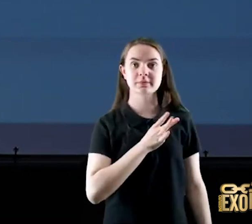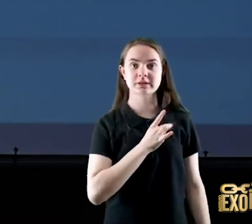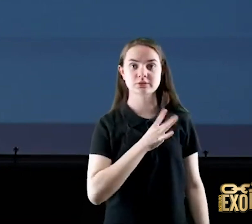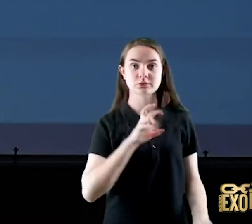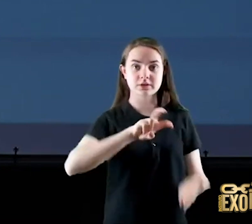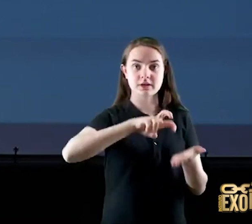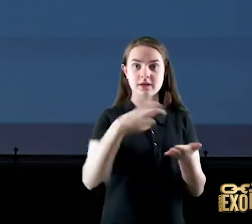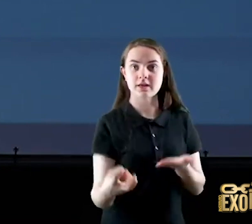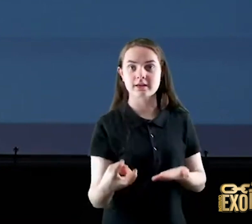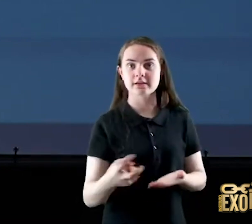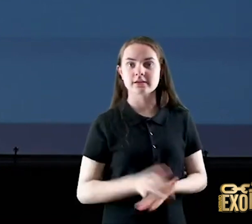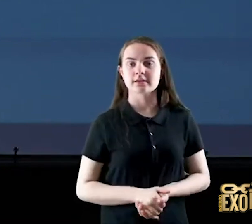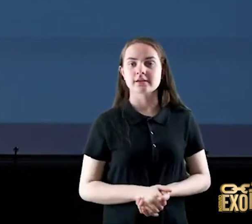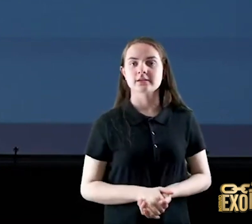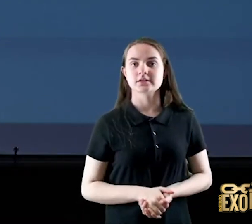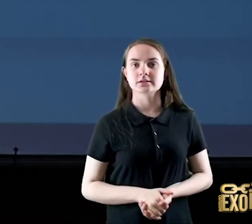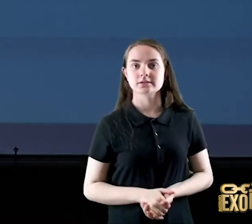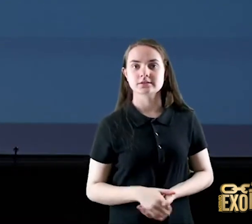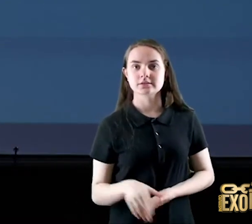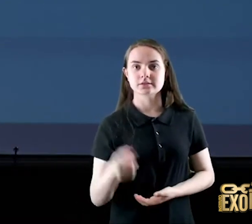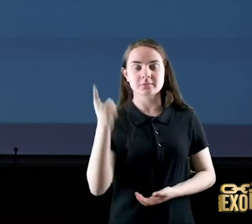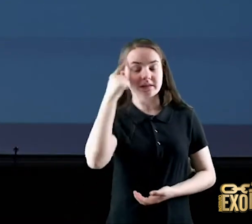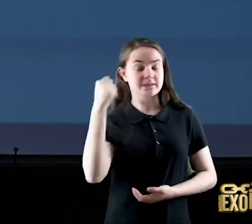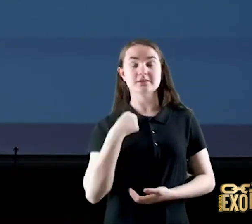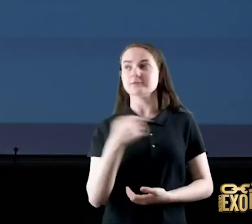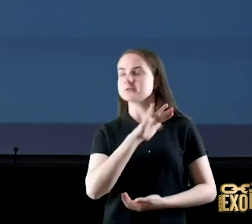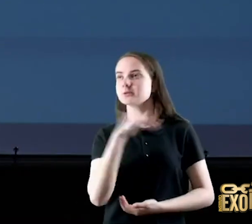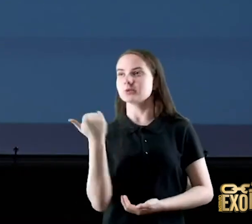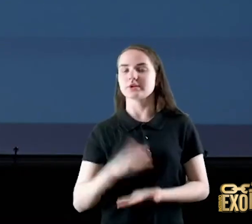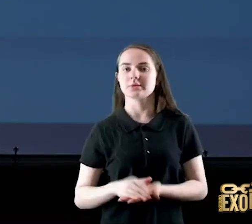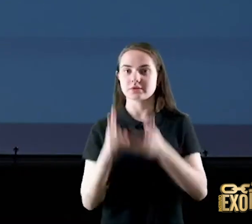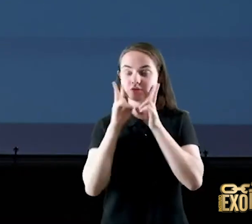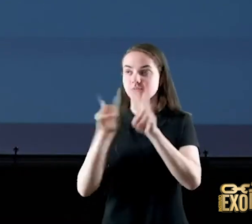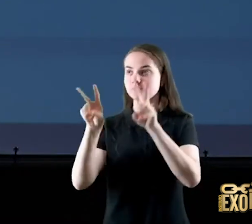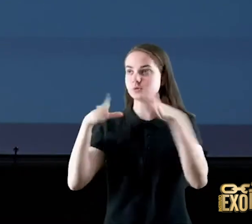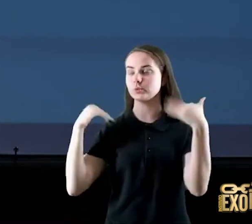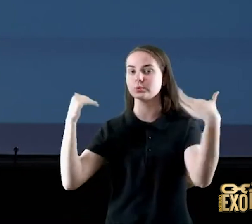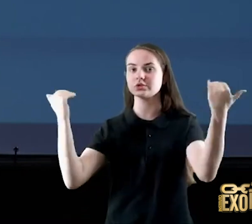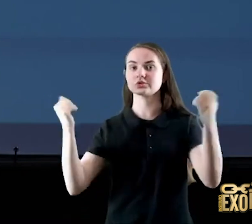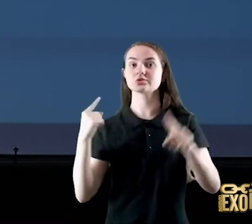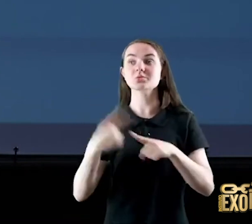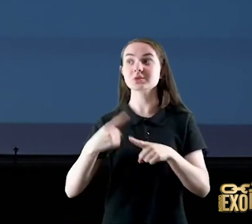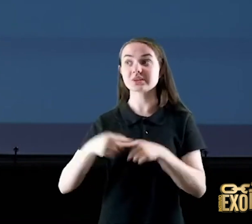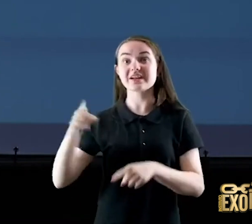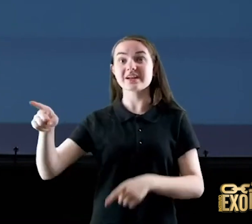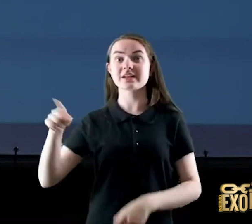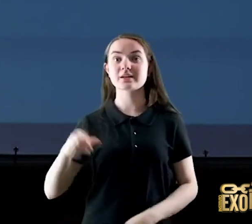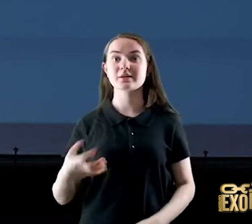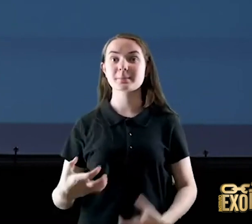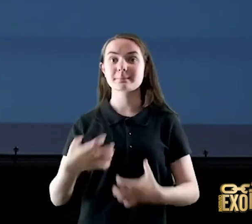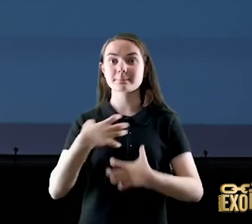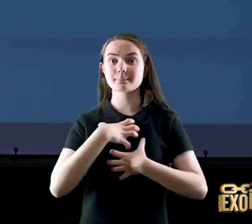ele cai no chão e fala meu Deus vou morrer porque eu tive uma visão porque o anjo carrega a glória de Deus